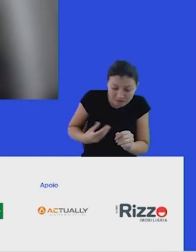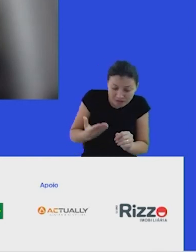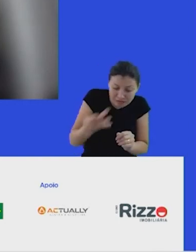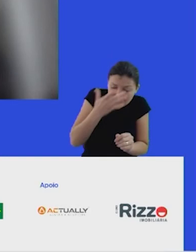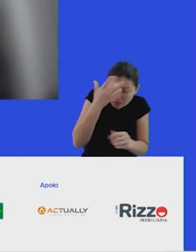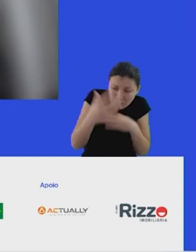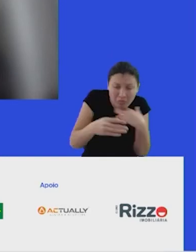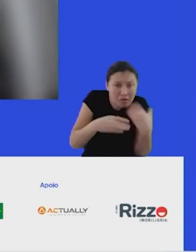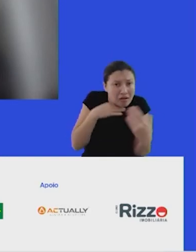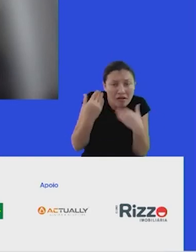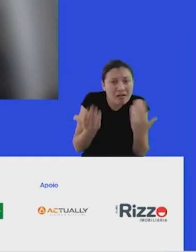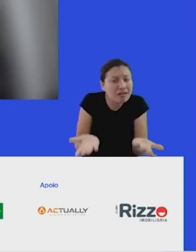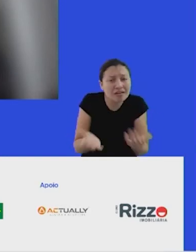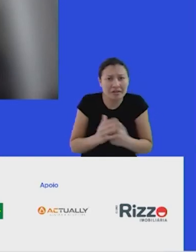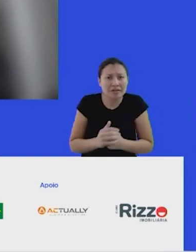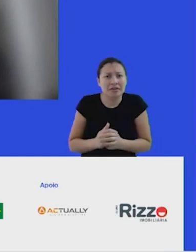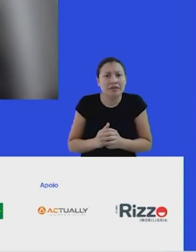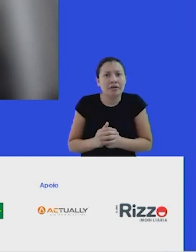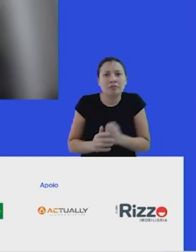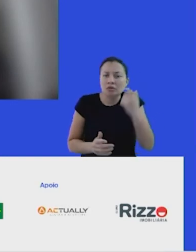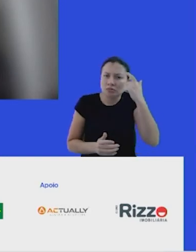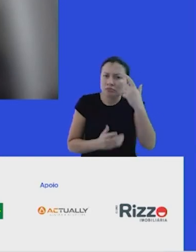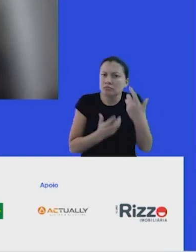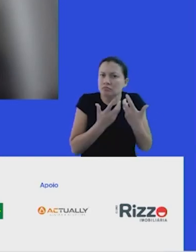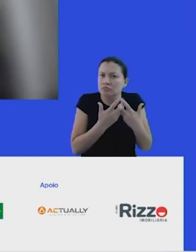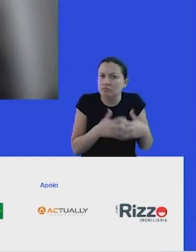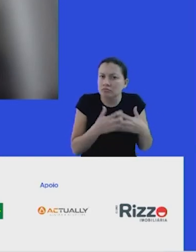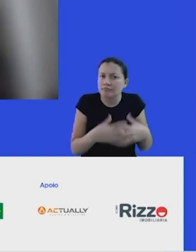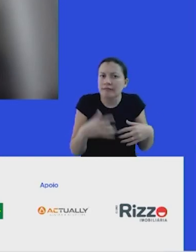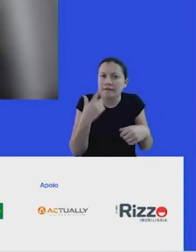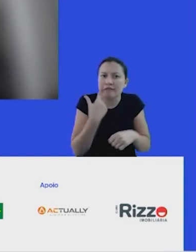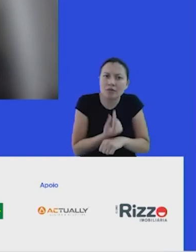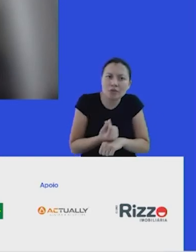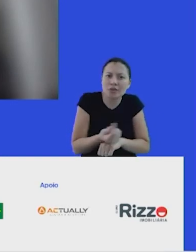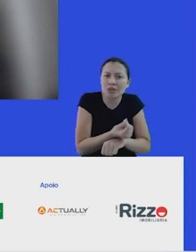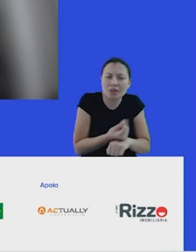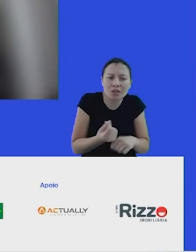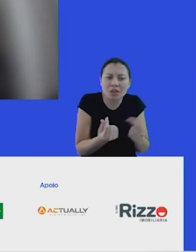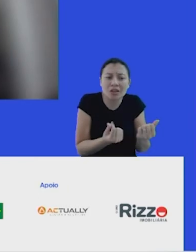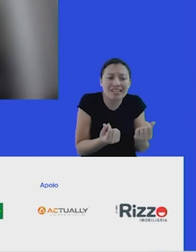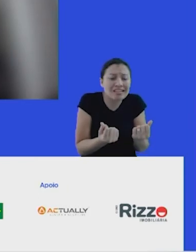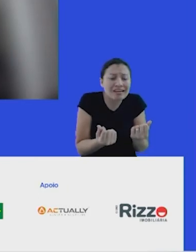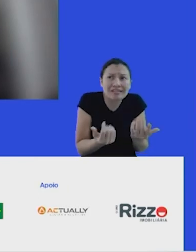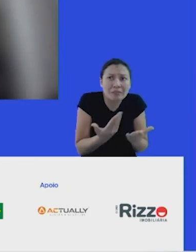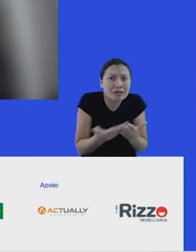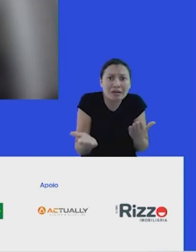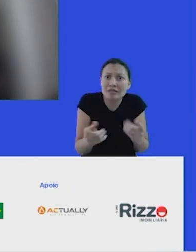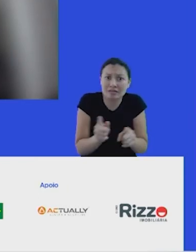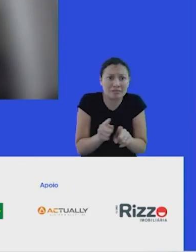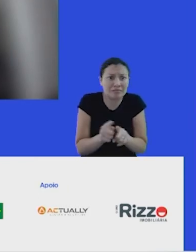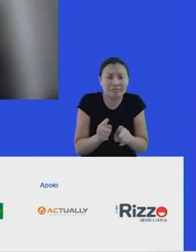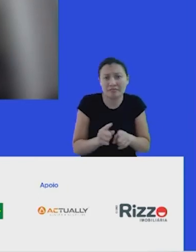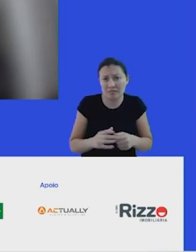principal, mas para aquele que é mais racional e que olha da perspectiva dos negócios, apenas assim, é mercado. Você pode olhar a